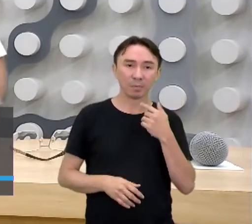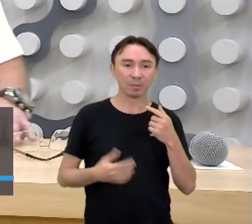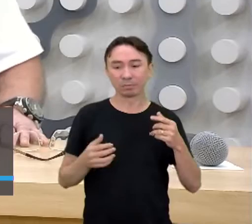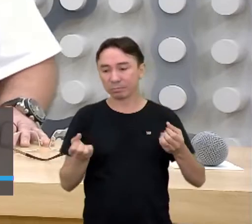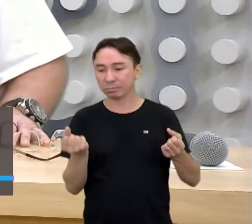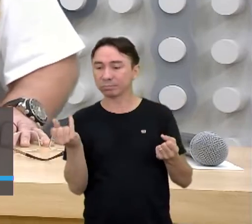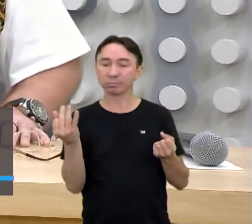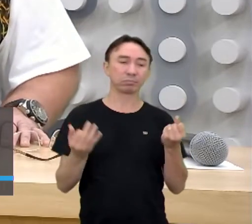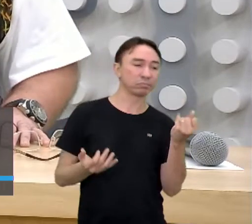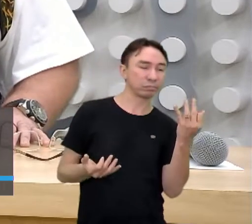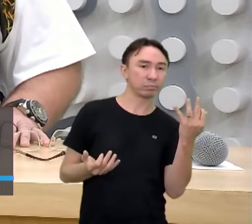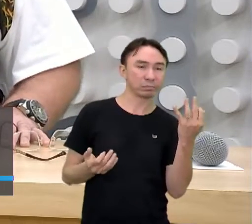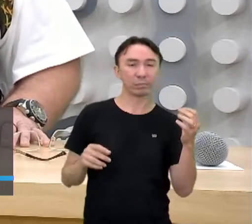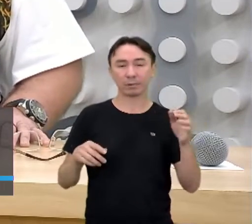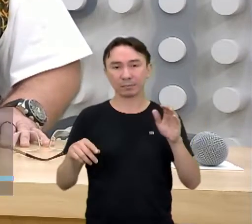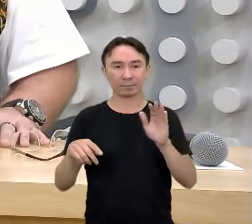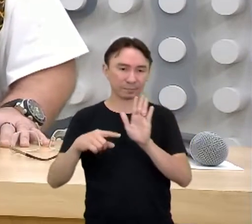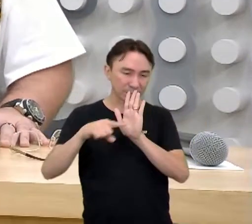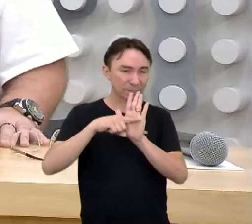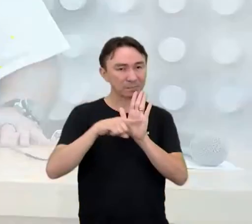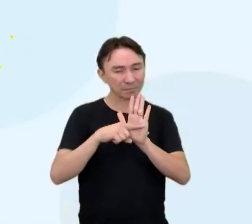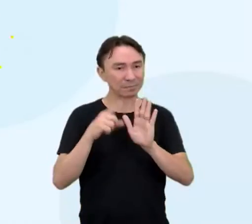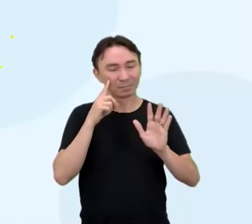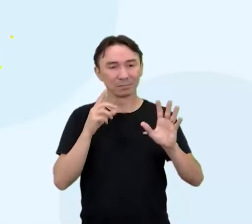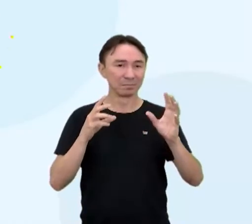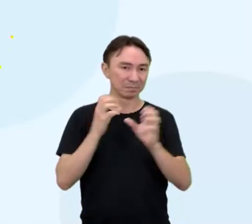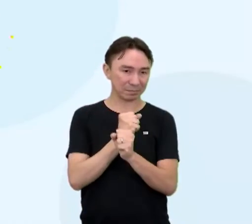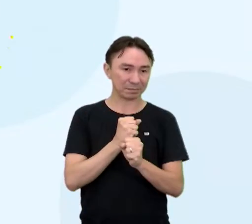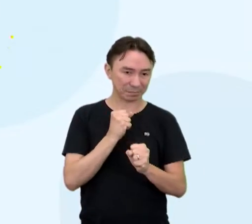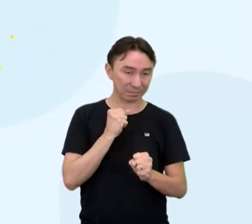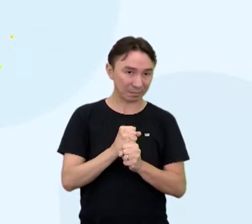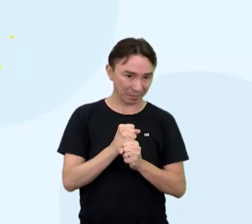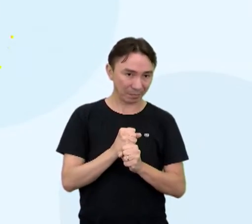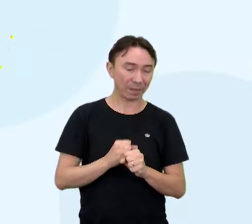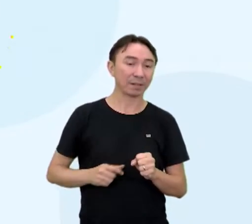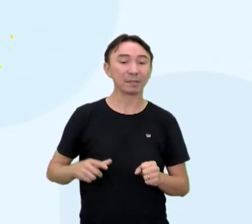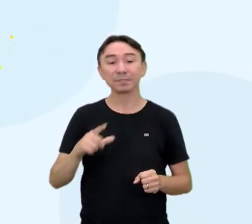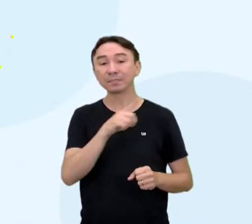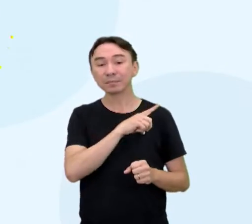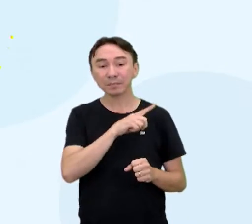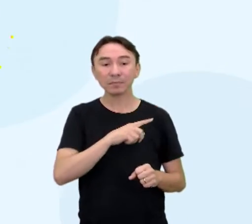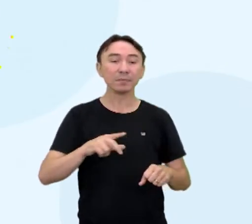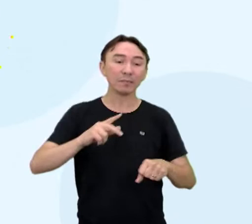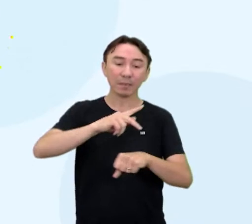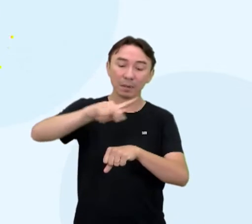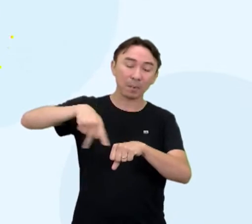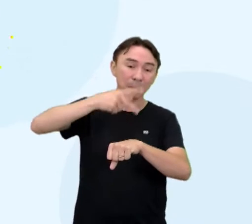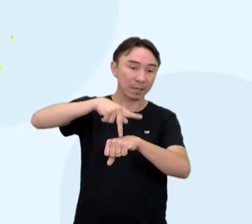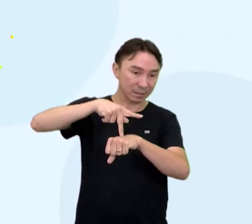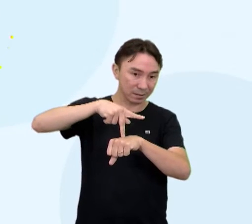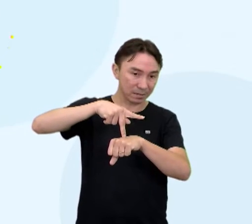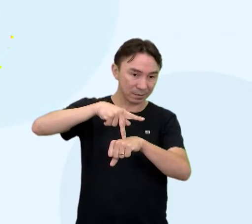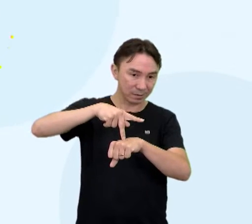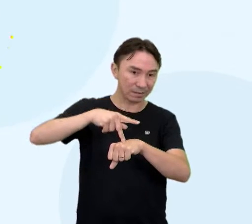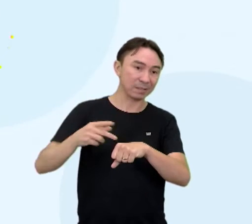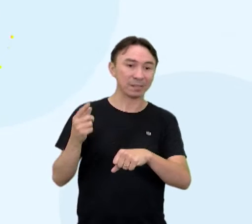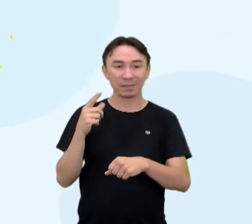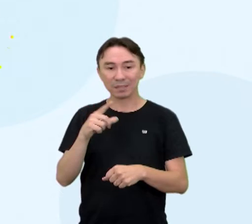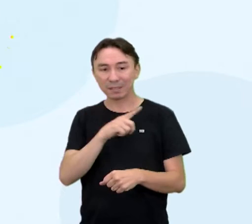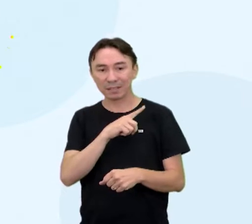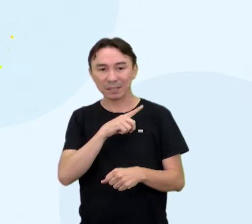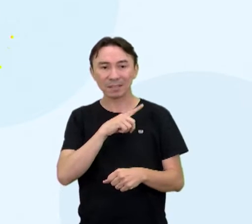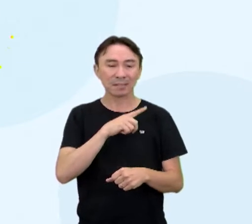para vocês um mapa que mostra aí países e regiões por expectativa de vida ao nascer,